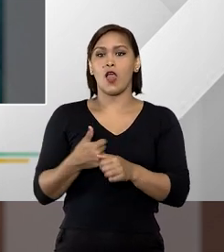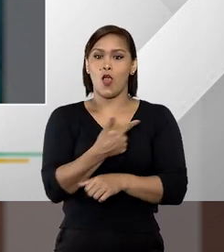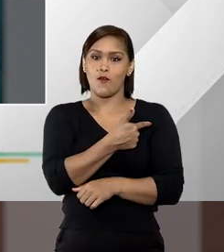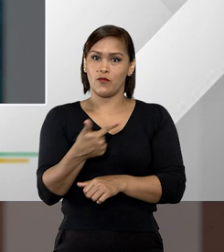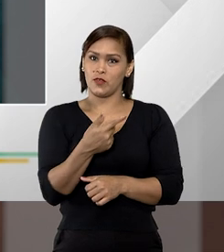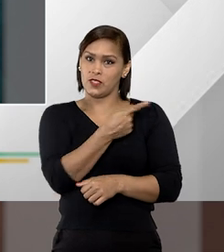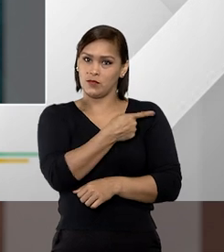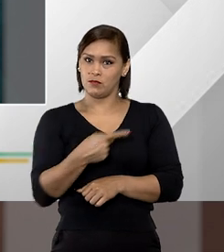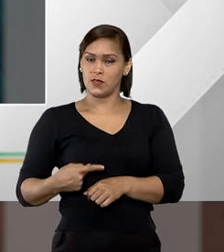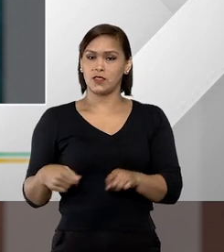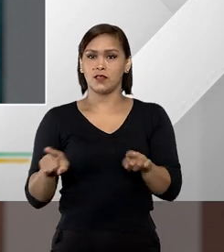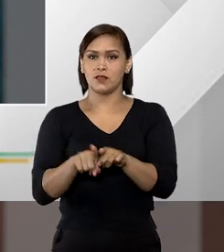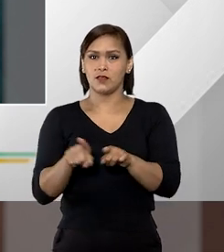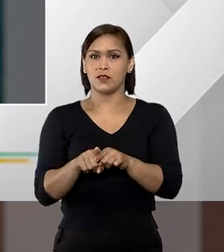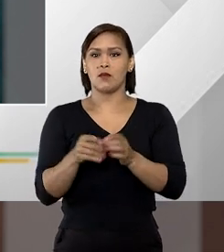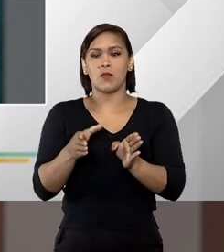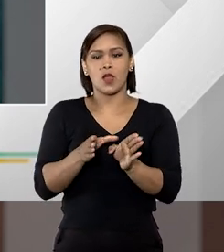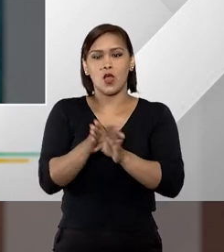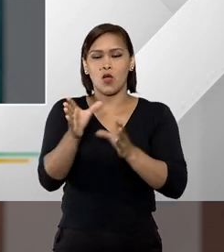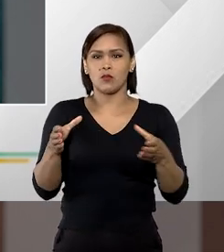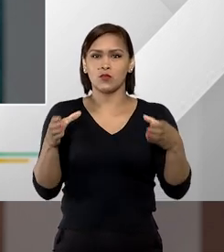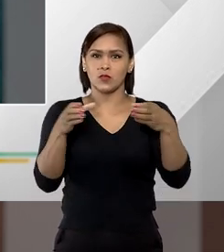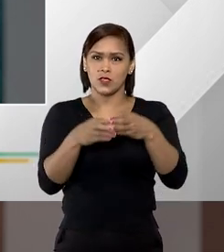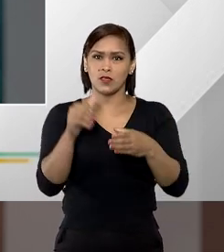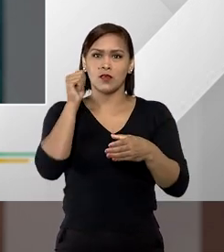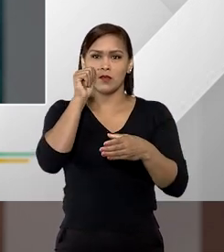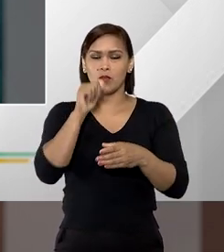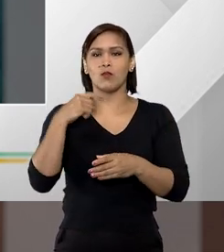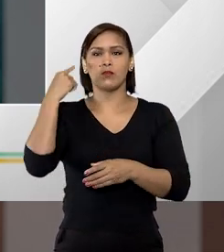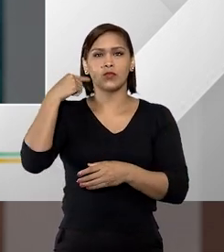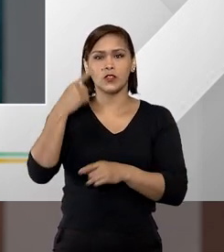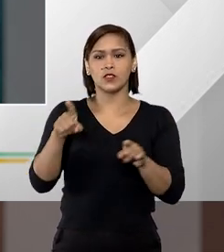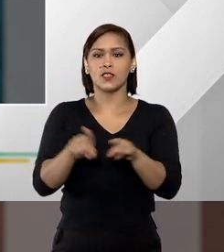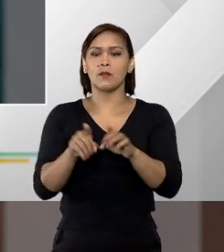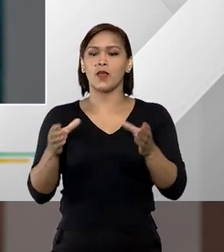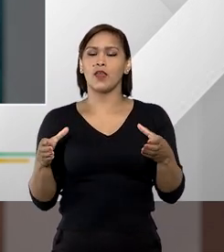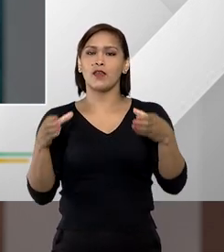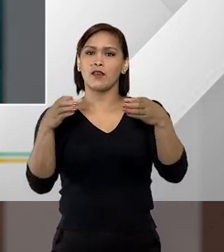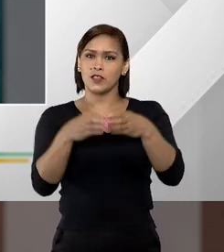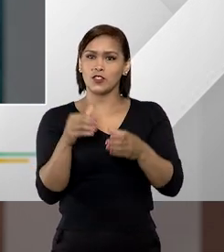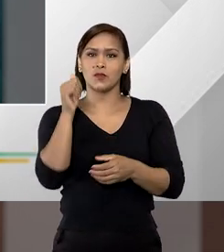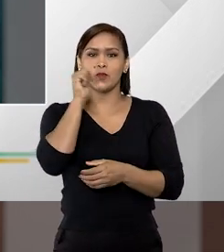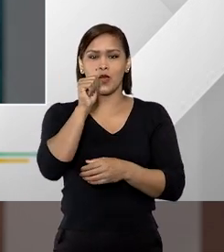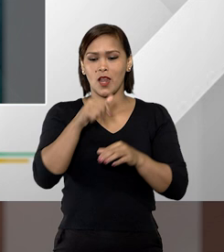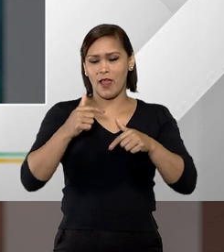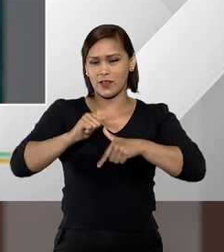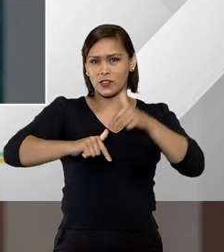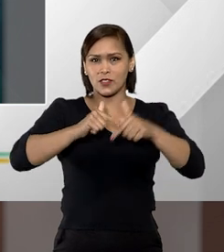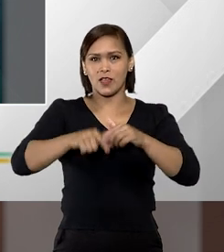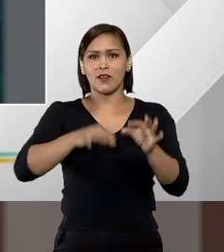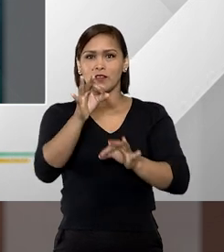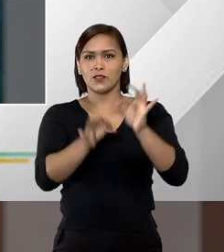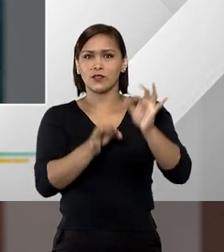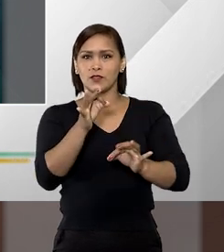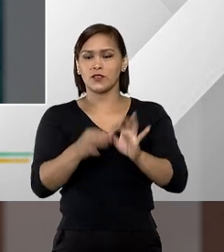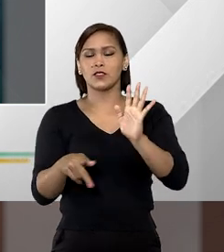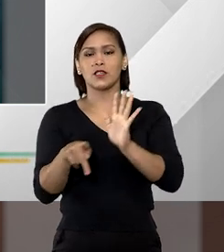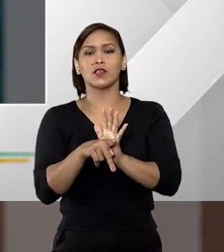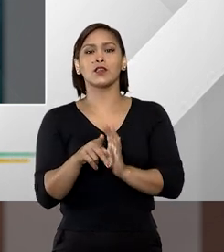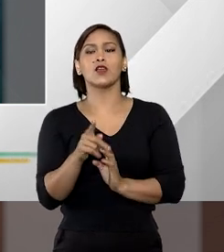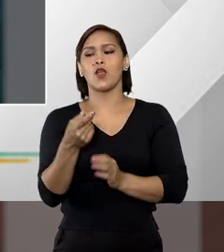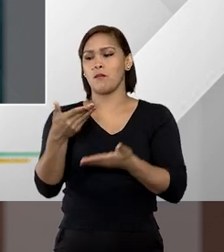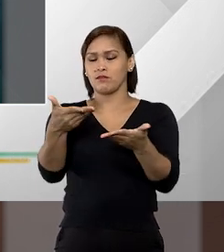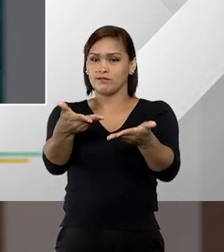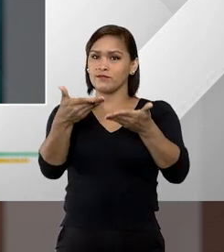vice-presidente da Comissão Nacional da Mulher Advogada e vice-presidente da Associação Brasileira de Mulheres de Carreiras Jurídicas. Doutora